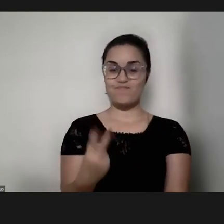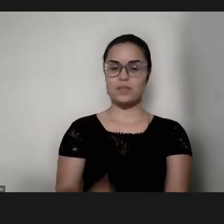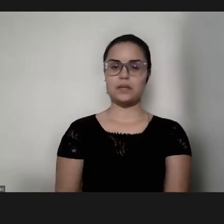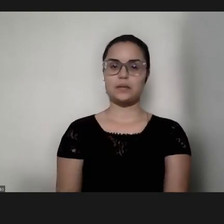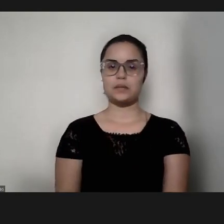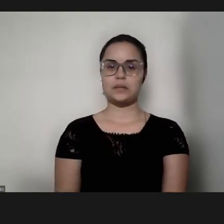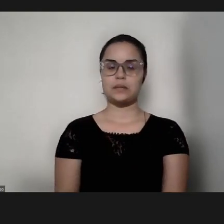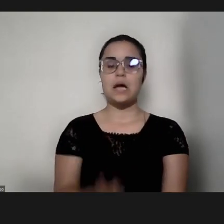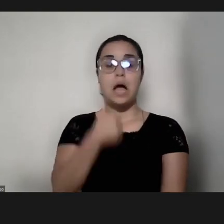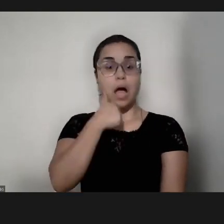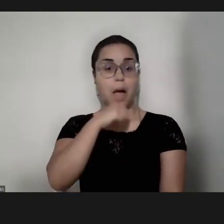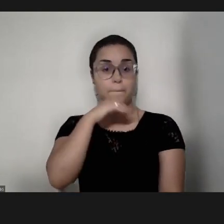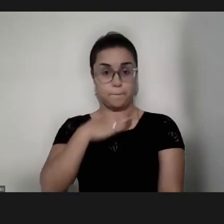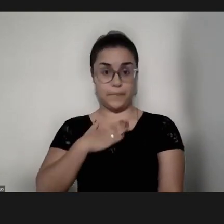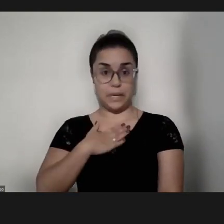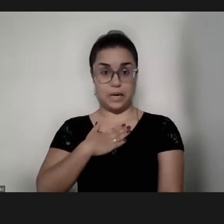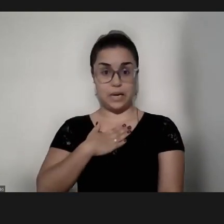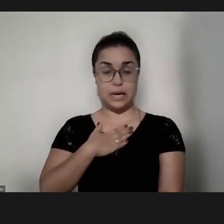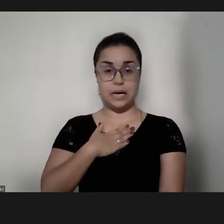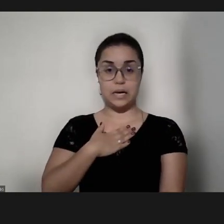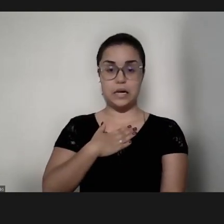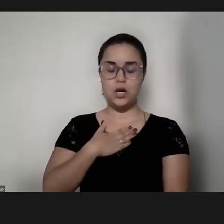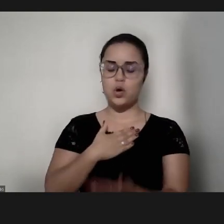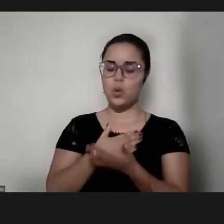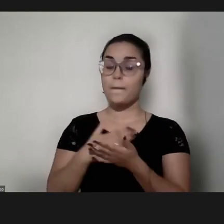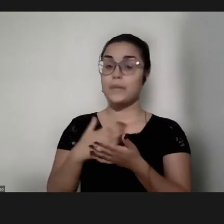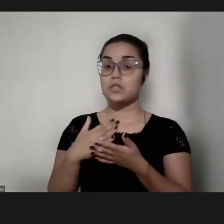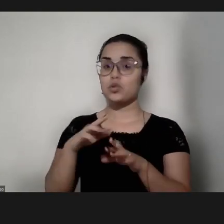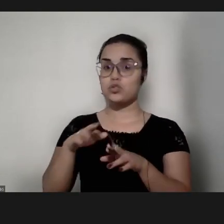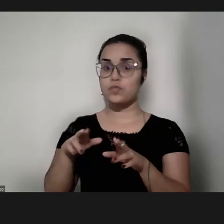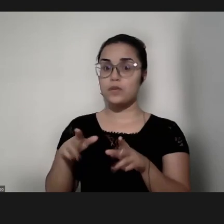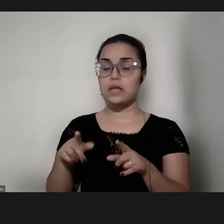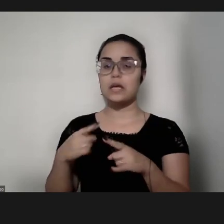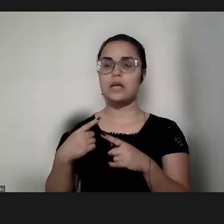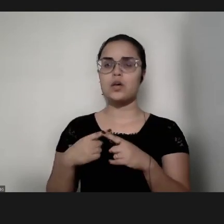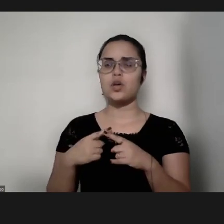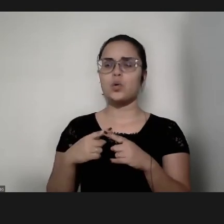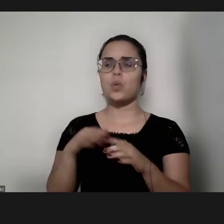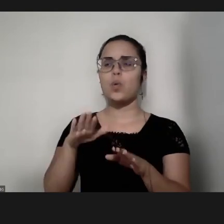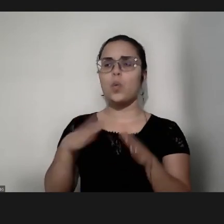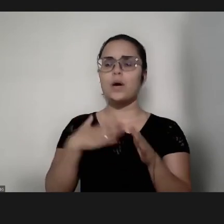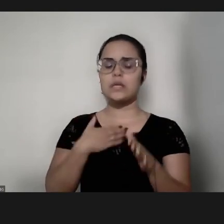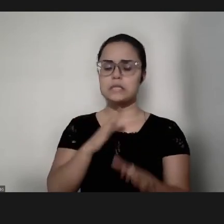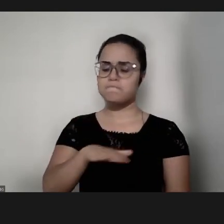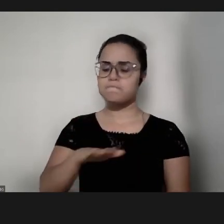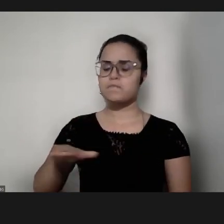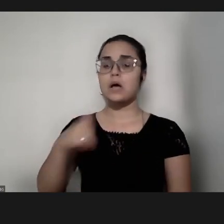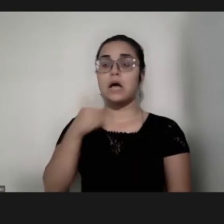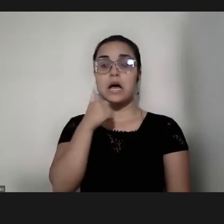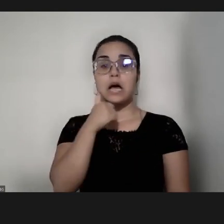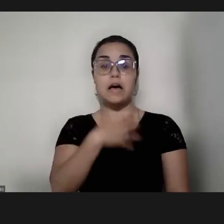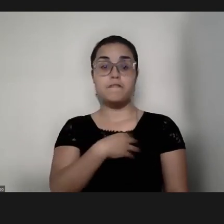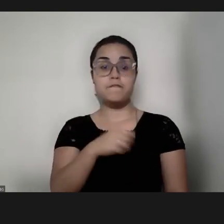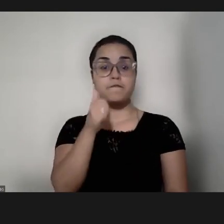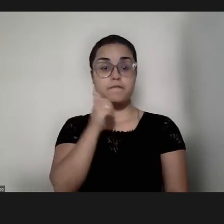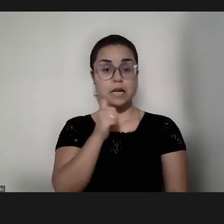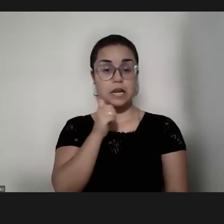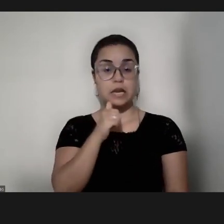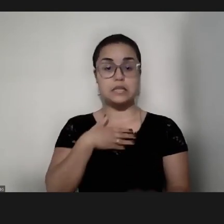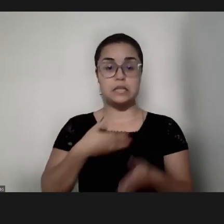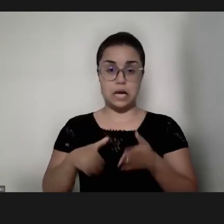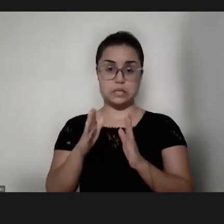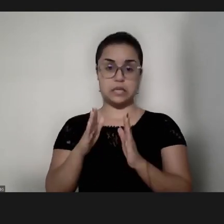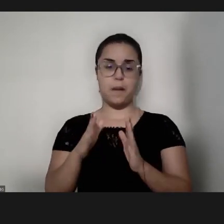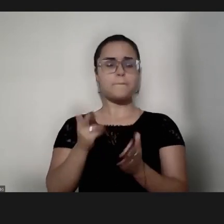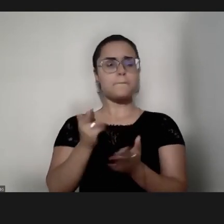maternidade atípica começou desde que a minha filha nasceu, a Elisa. Apesar dela não